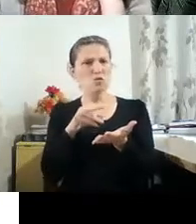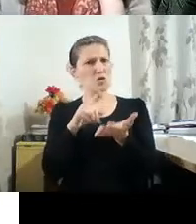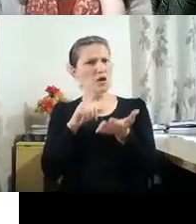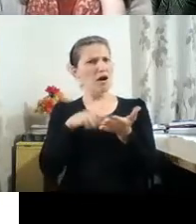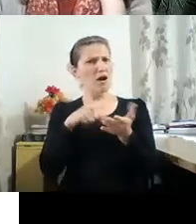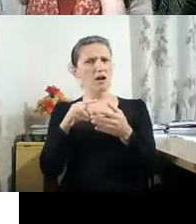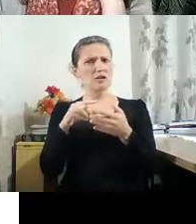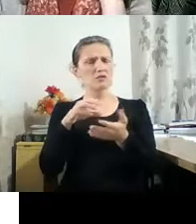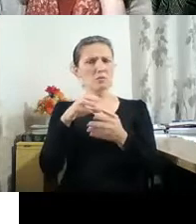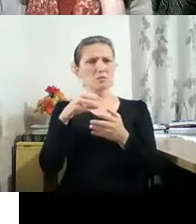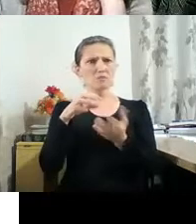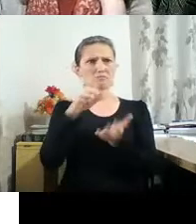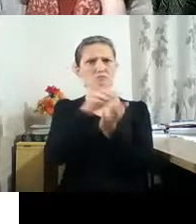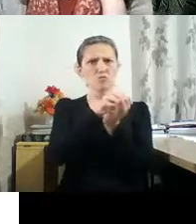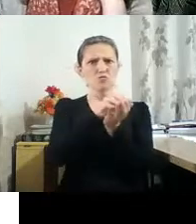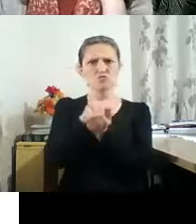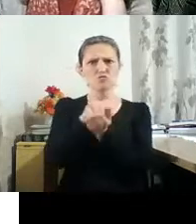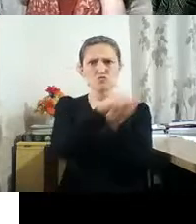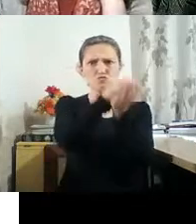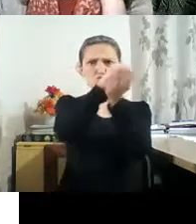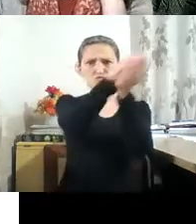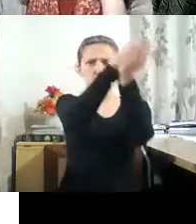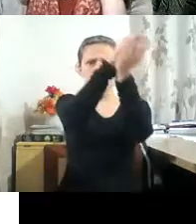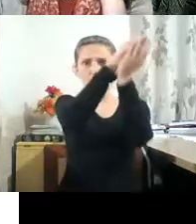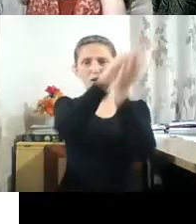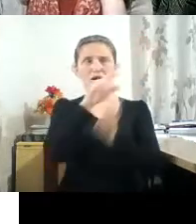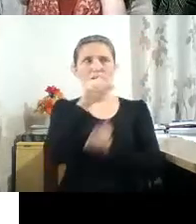na Tijuca, e ele resolve também